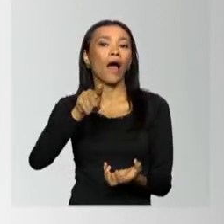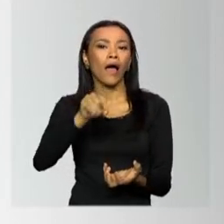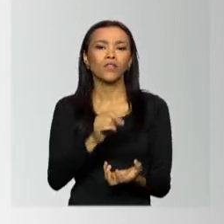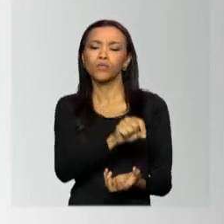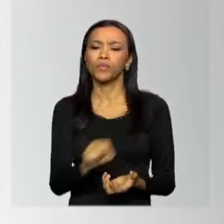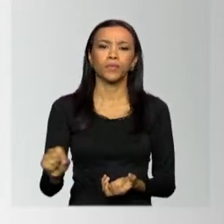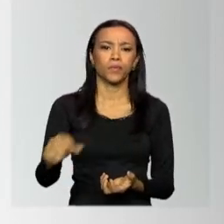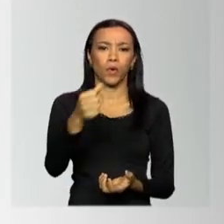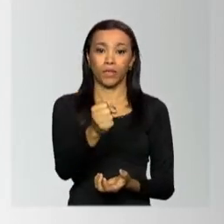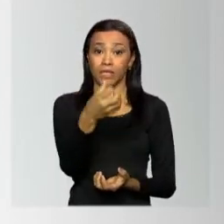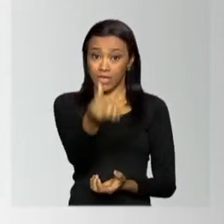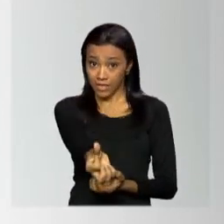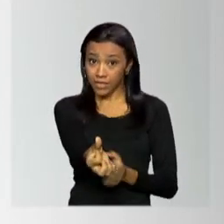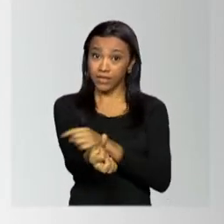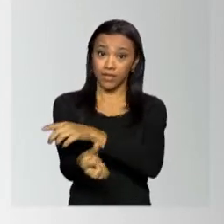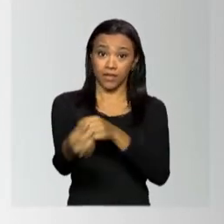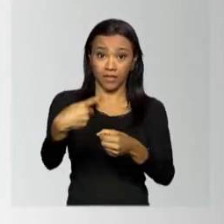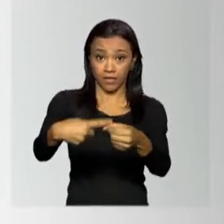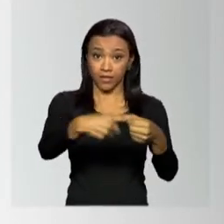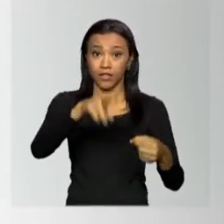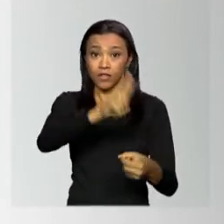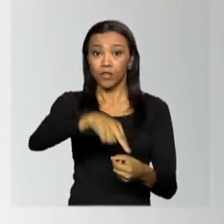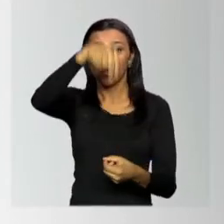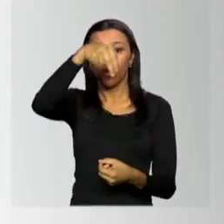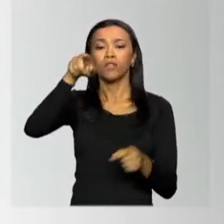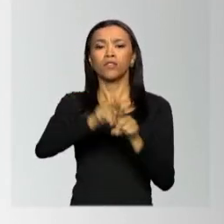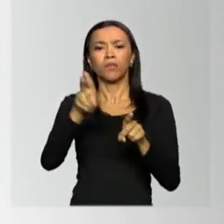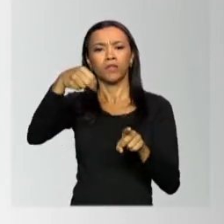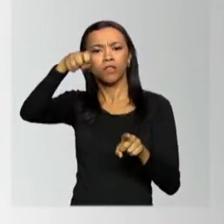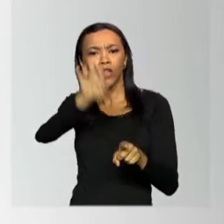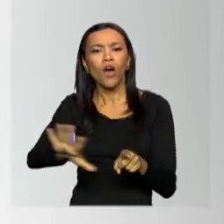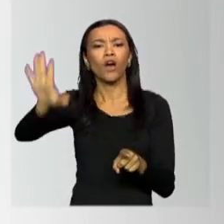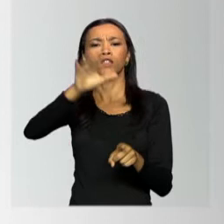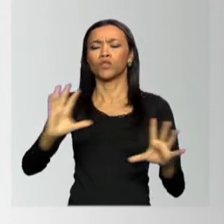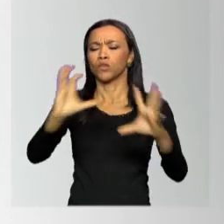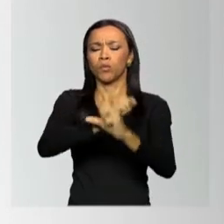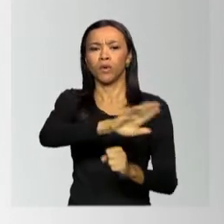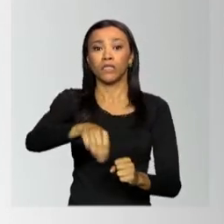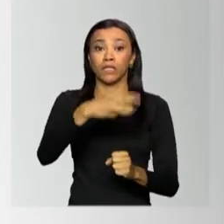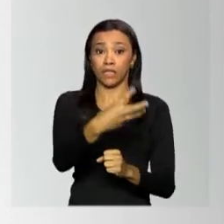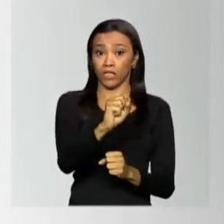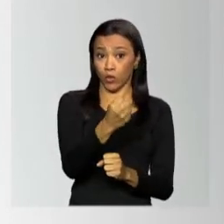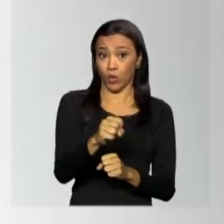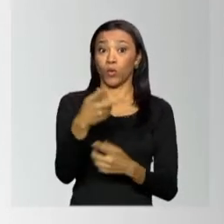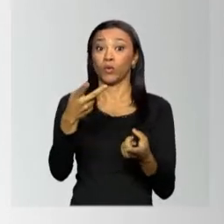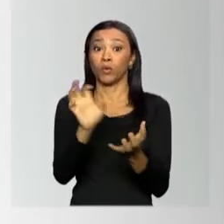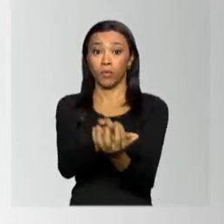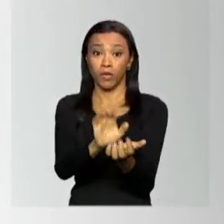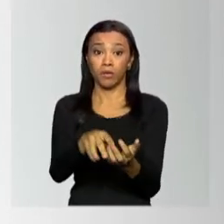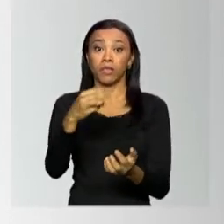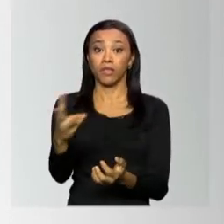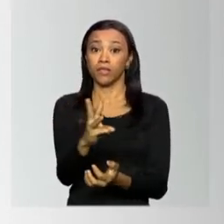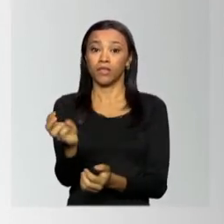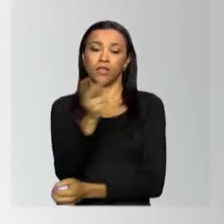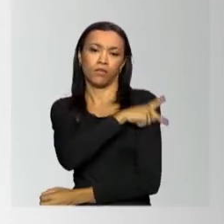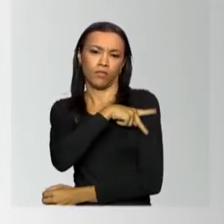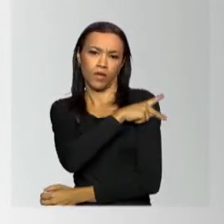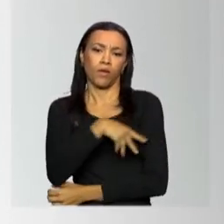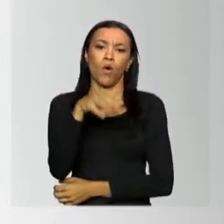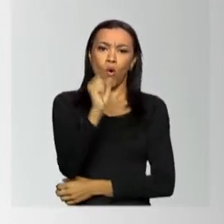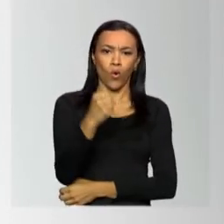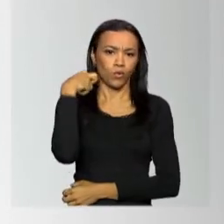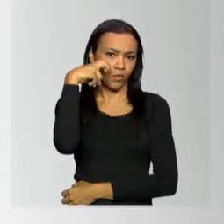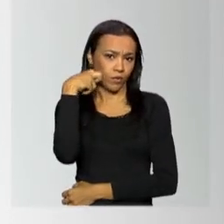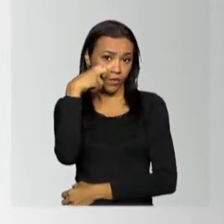86 municípios das regiões Norte e Nordeste. São 38 em Pernambuco, 33 no Piauí, 8 no Rio